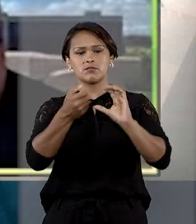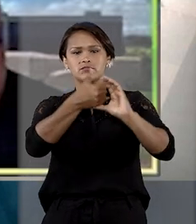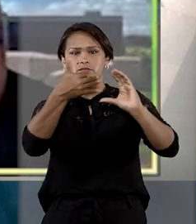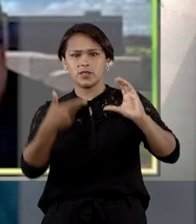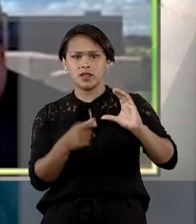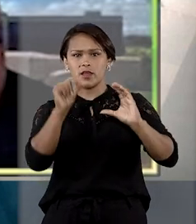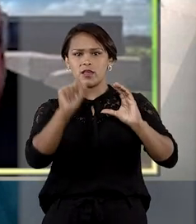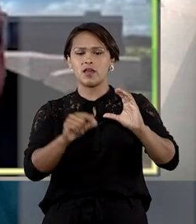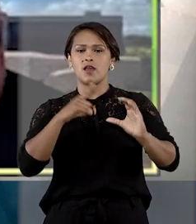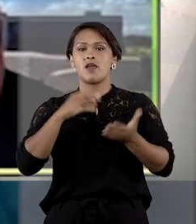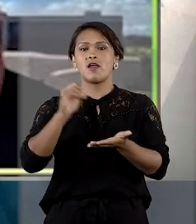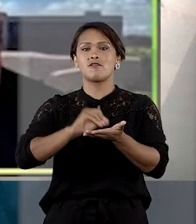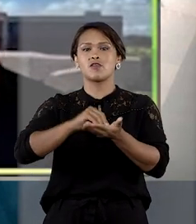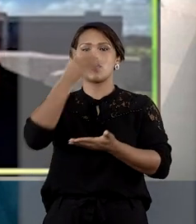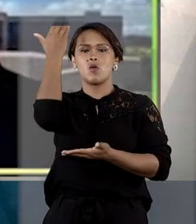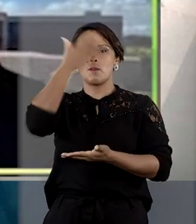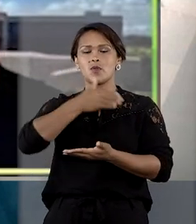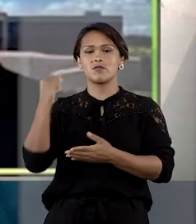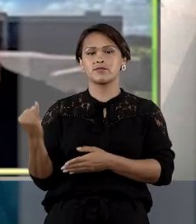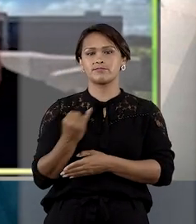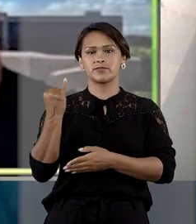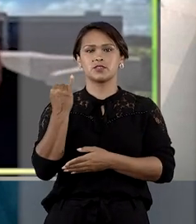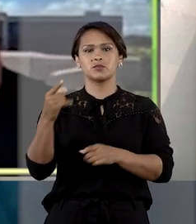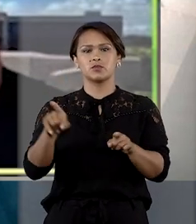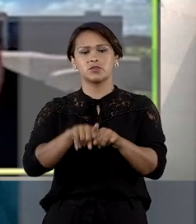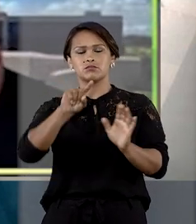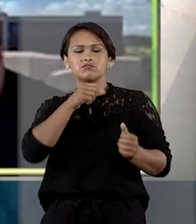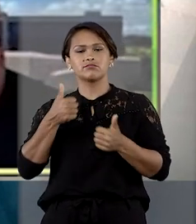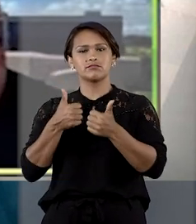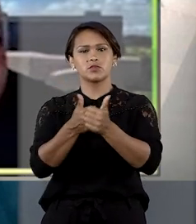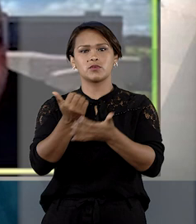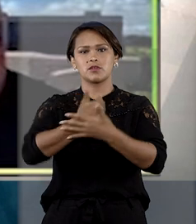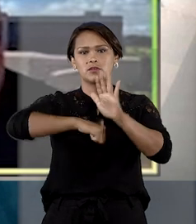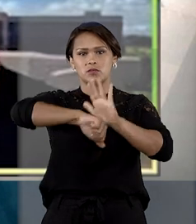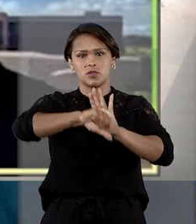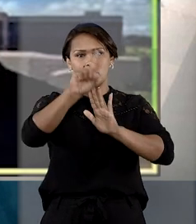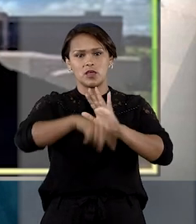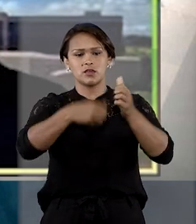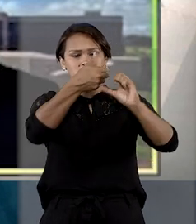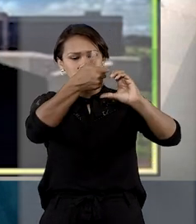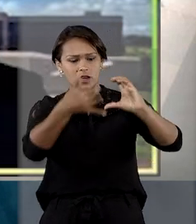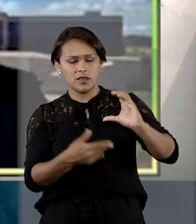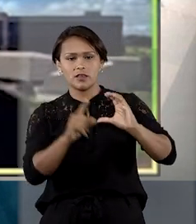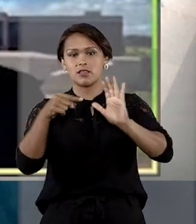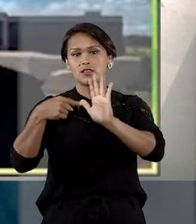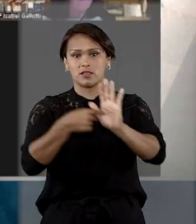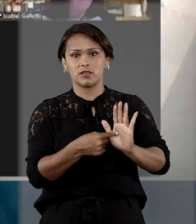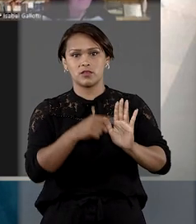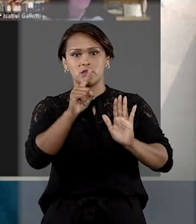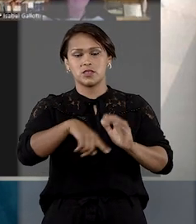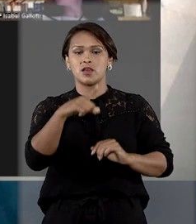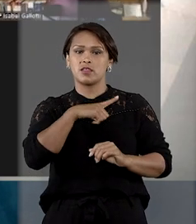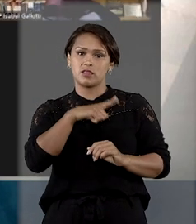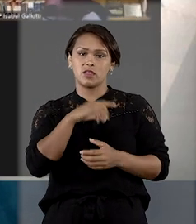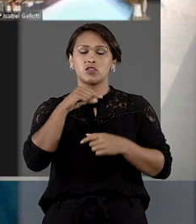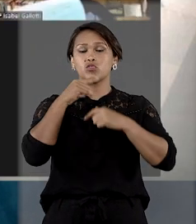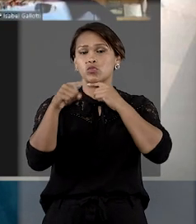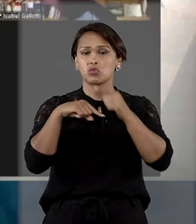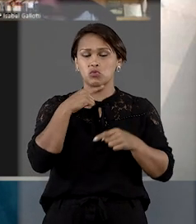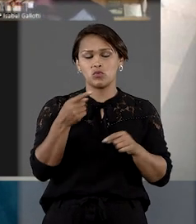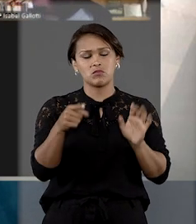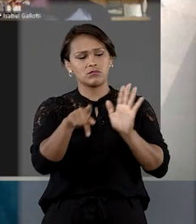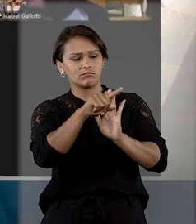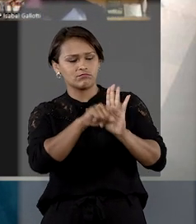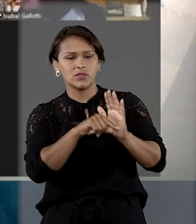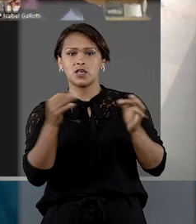caracterizada a ausência de prova robusta da conduta criminosa descrita na denúncia, existindo dúvida